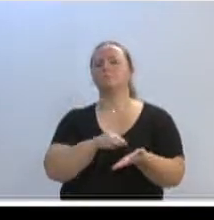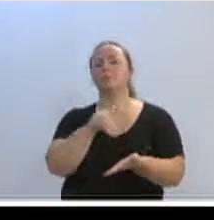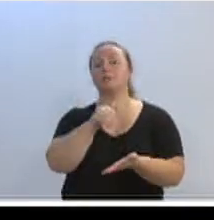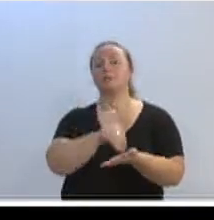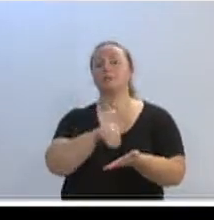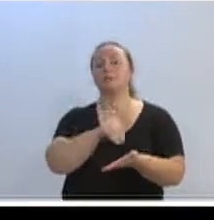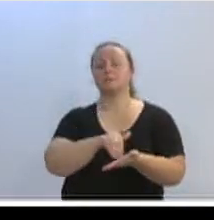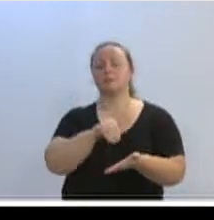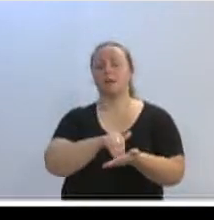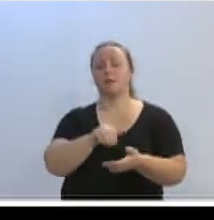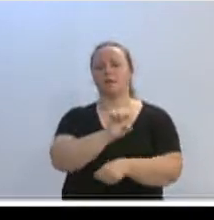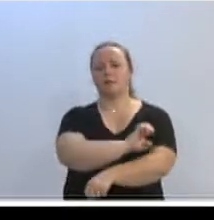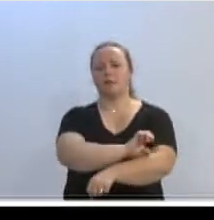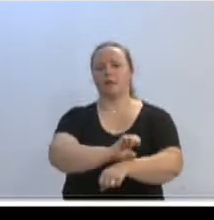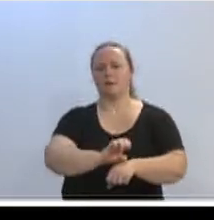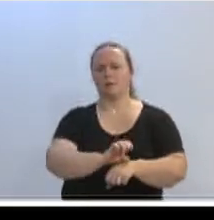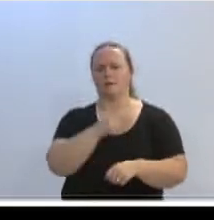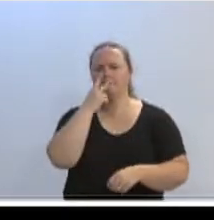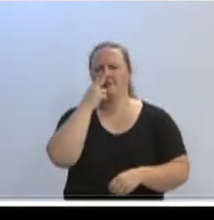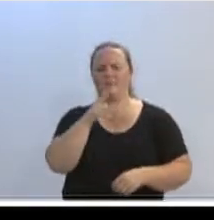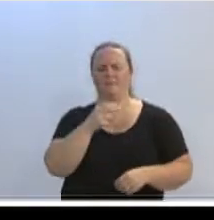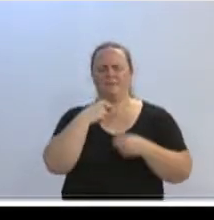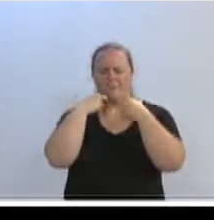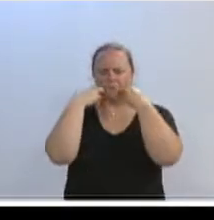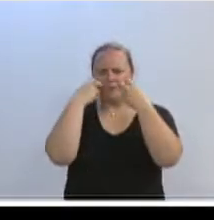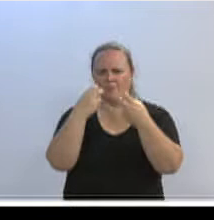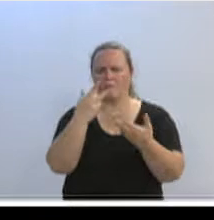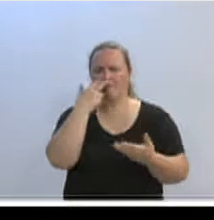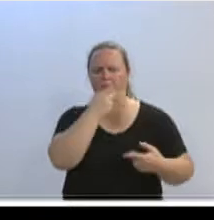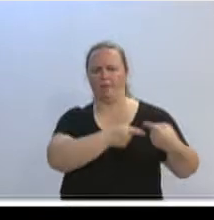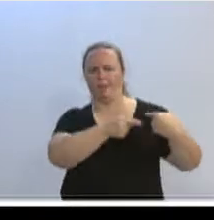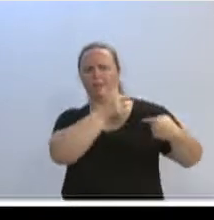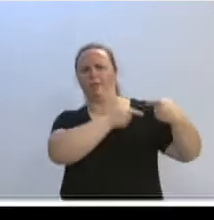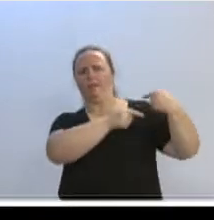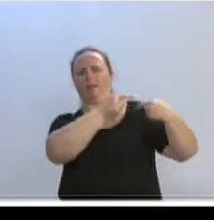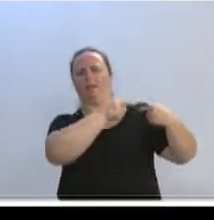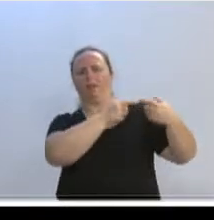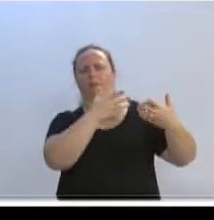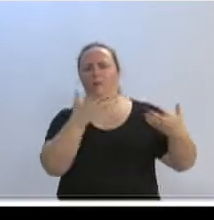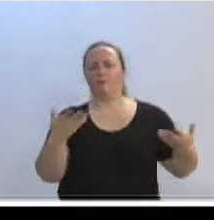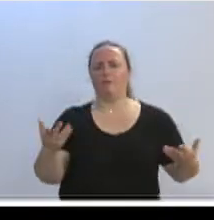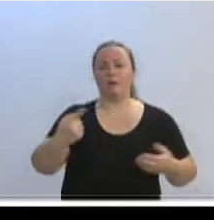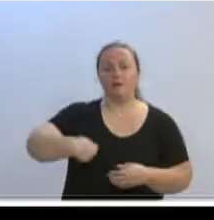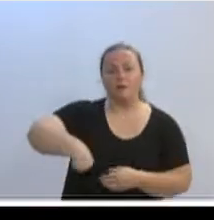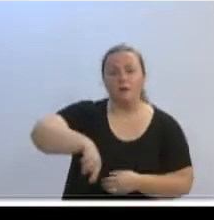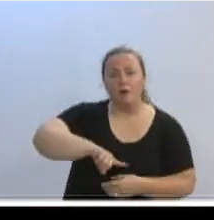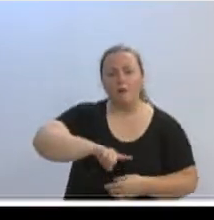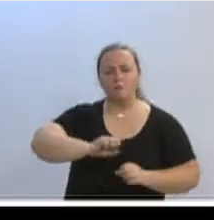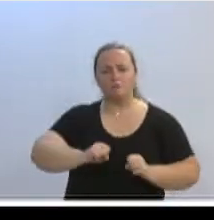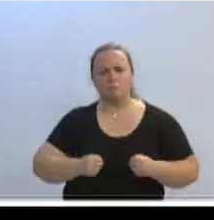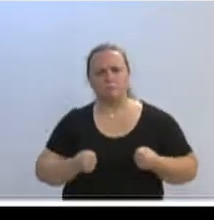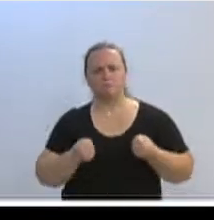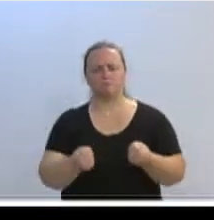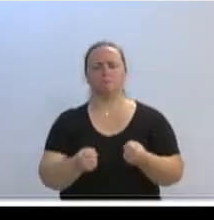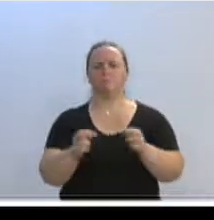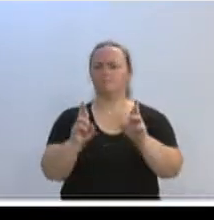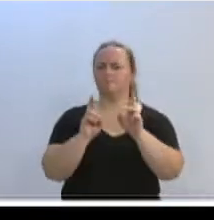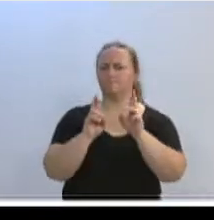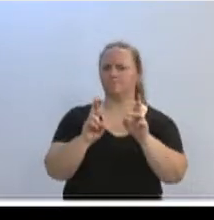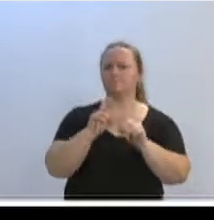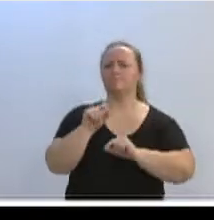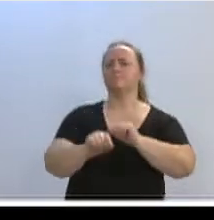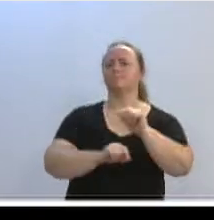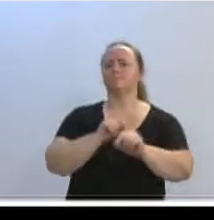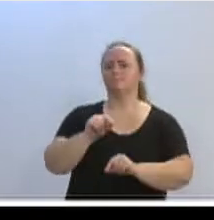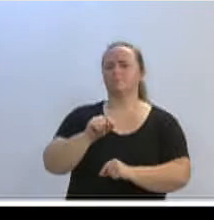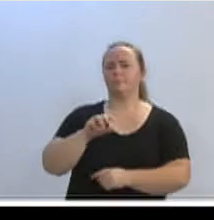Vergonha que temos visto, retrocesso, algo que nos causa muita indignação, e devemos nos mobilizar. O que esperamos do Pinho Moreira e deste